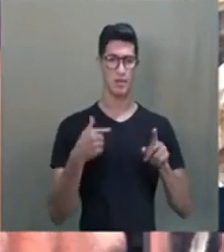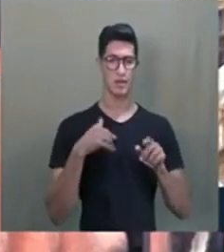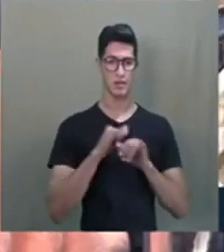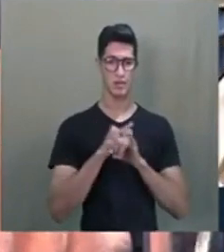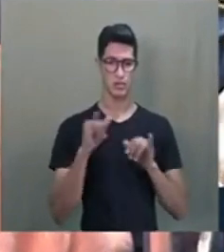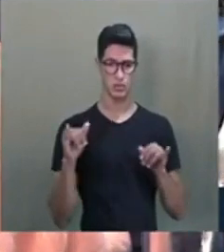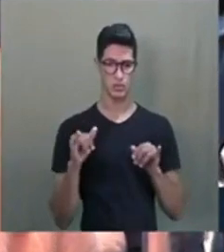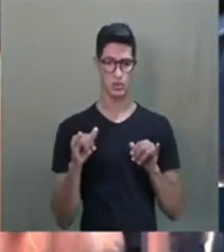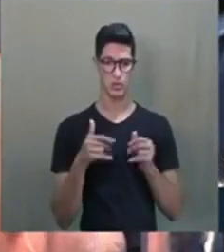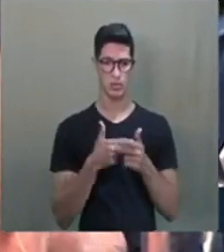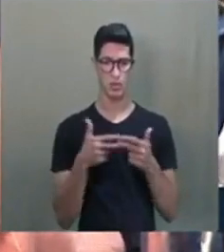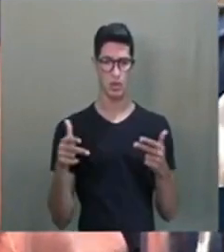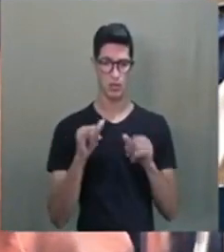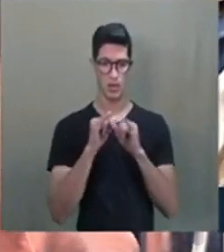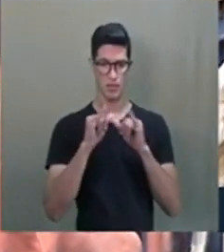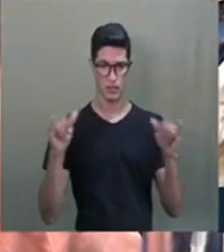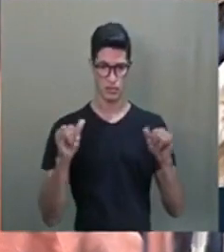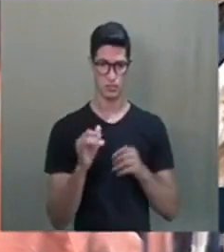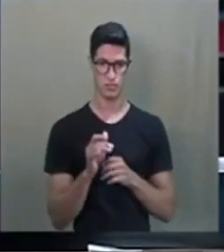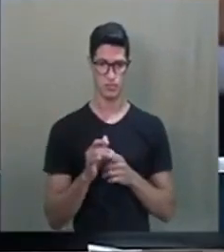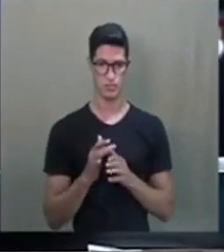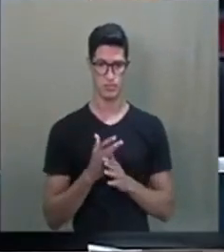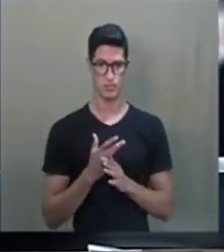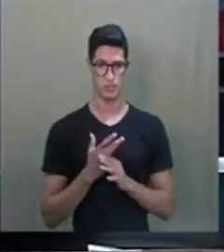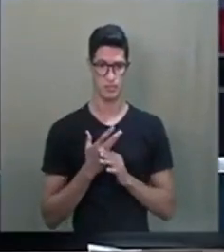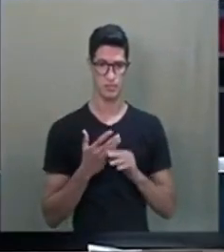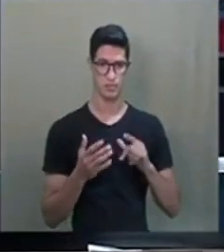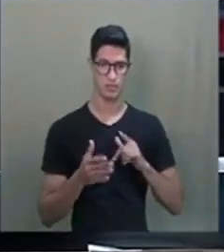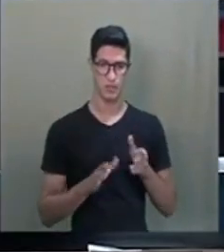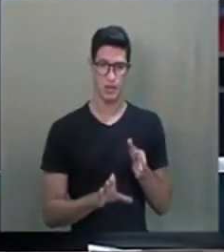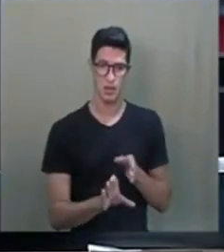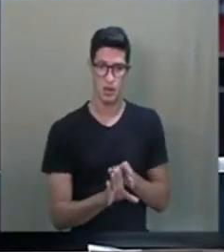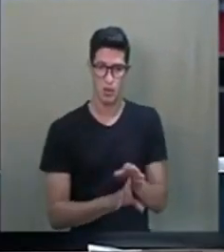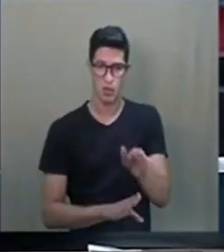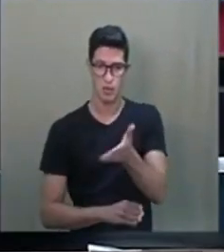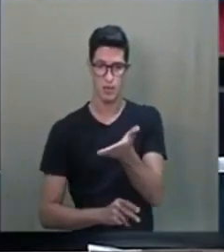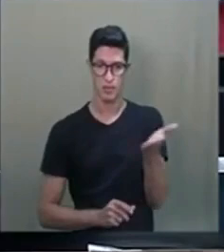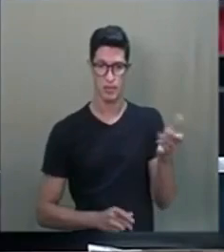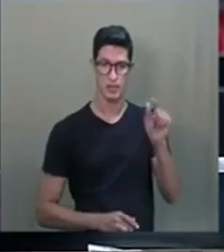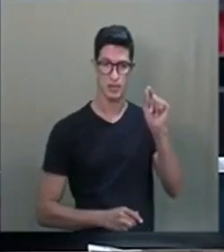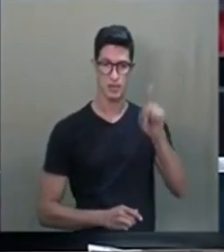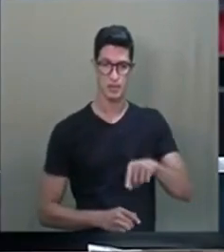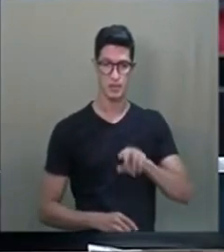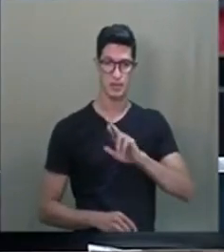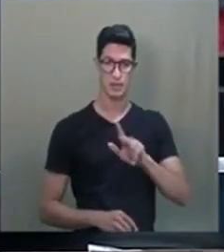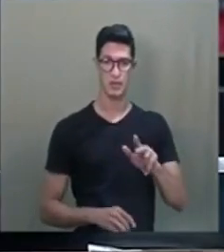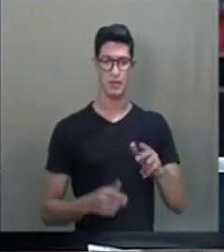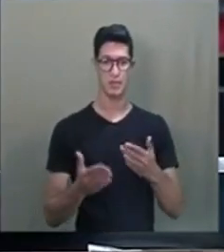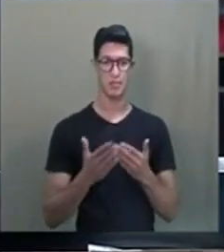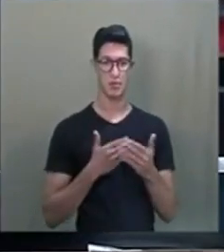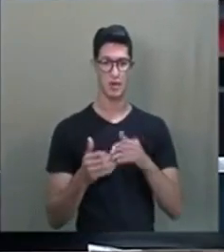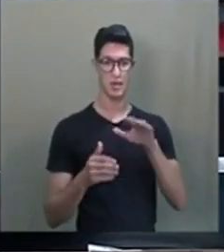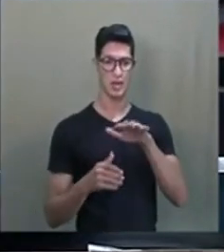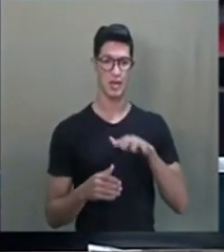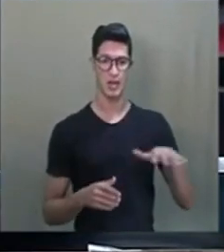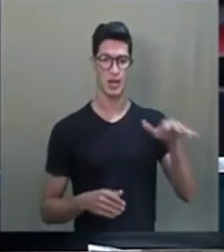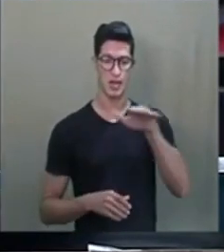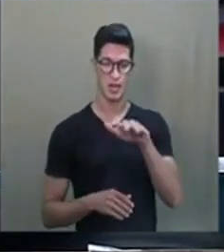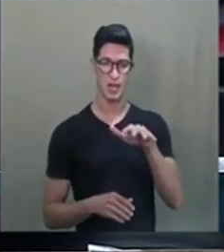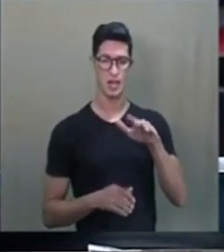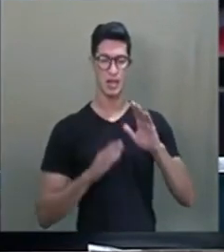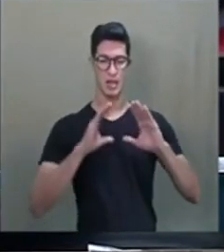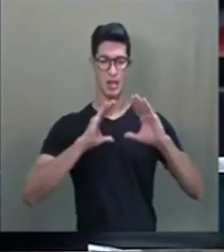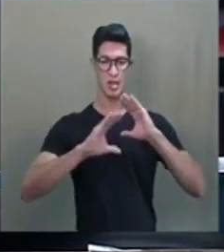digo uma coisa para vocês, eu recomendo para você, não por acaso é da área de